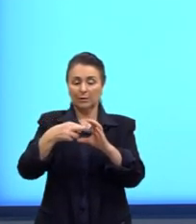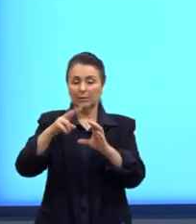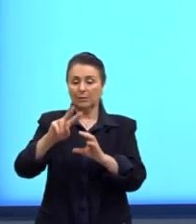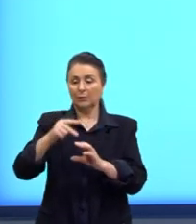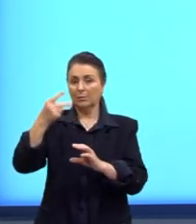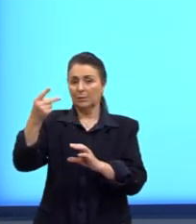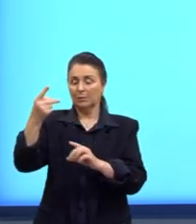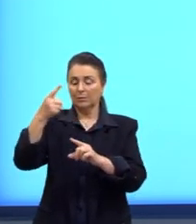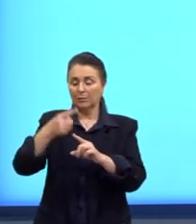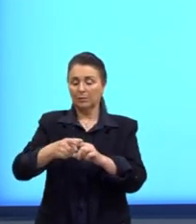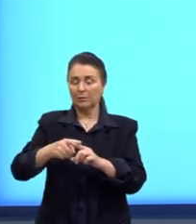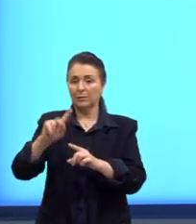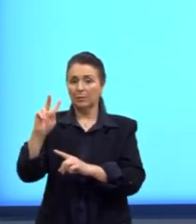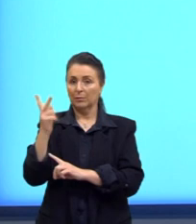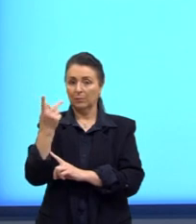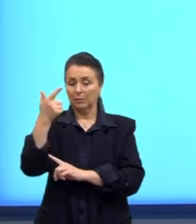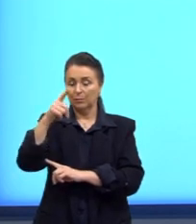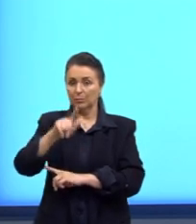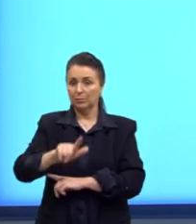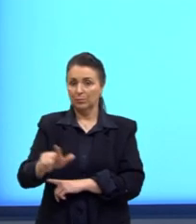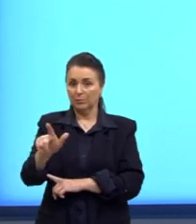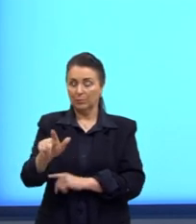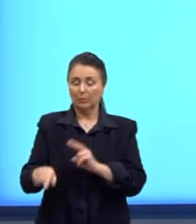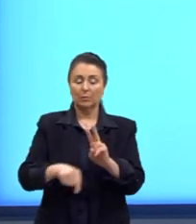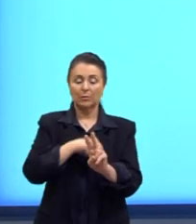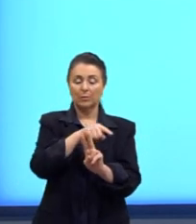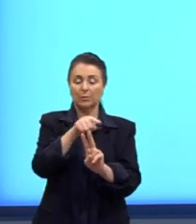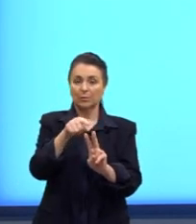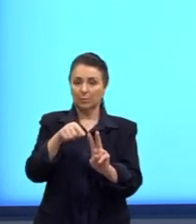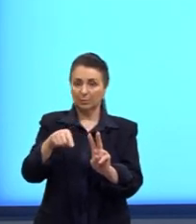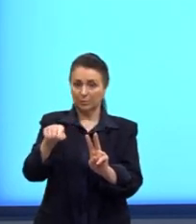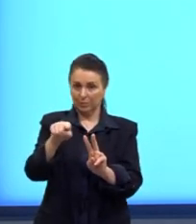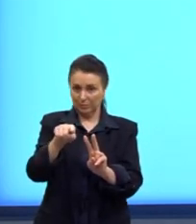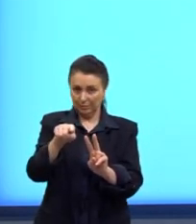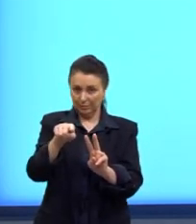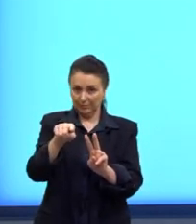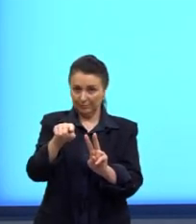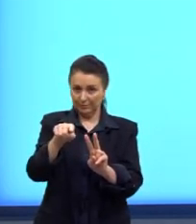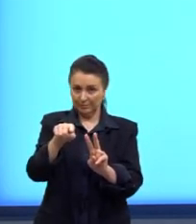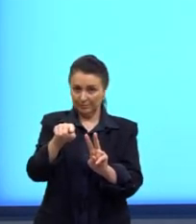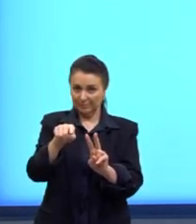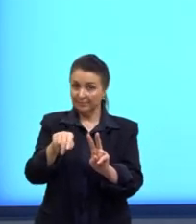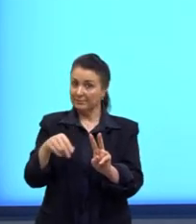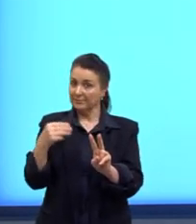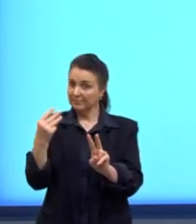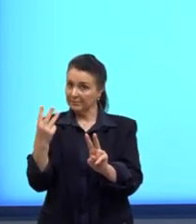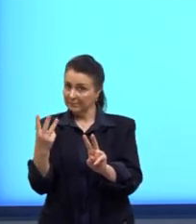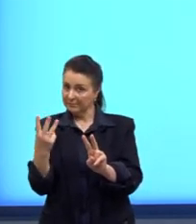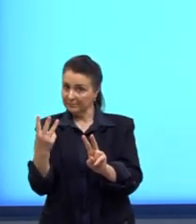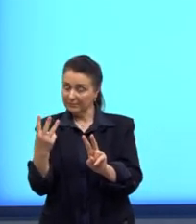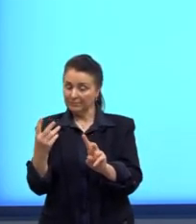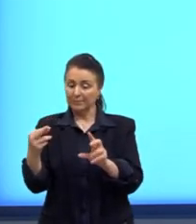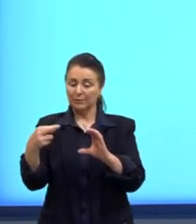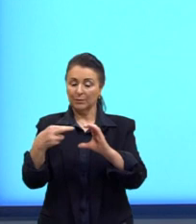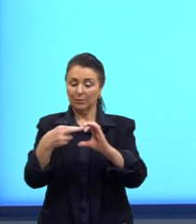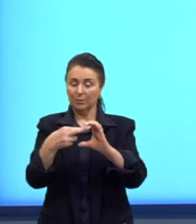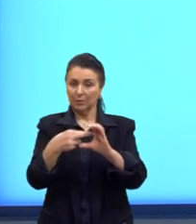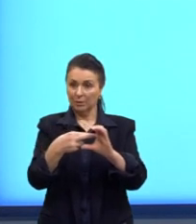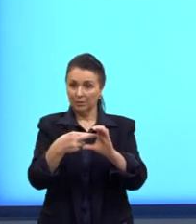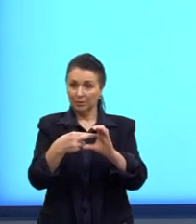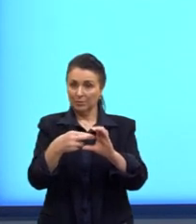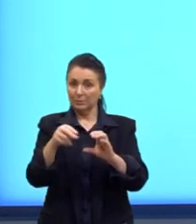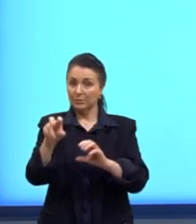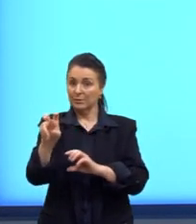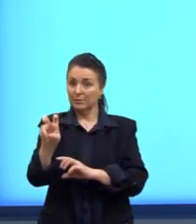altura. Novamente, o π nós vamos considerar ali então como 3, o raio continua